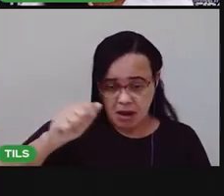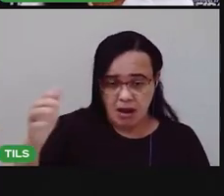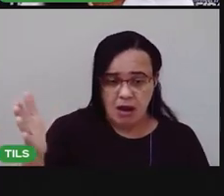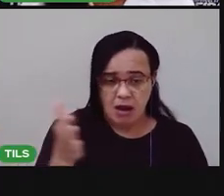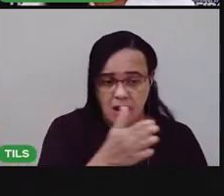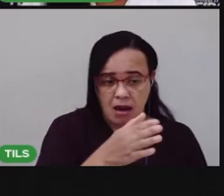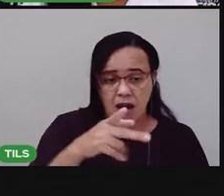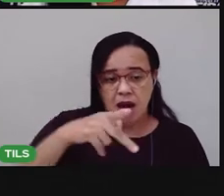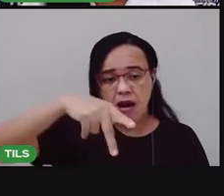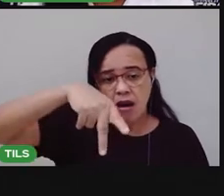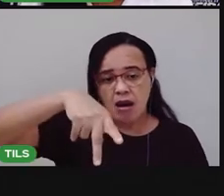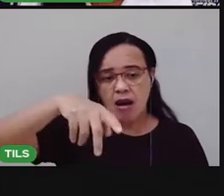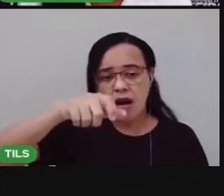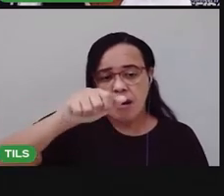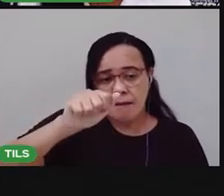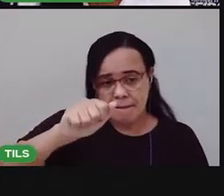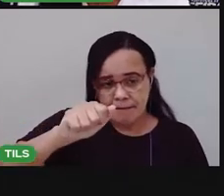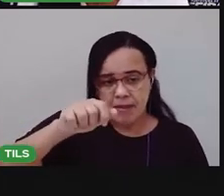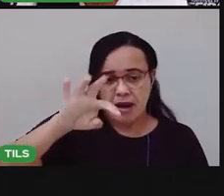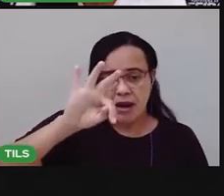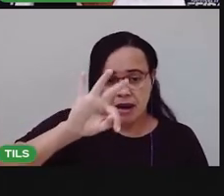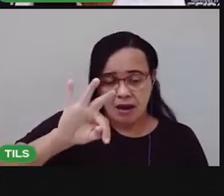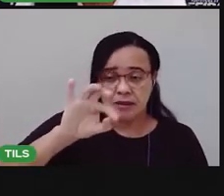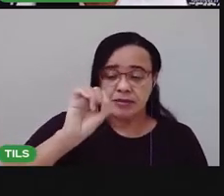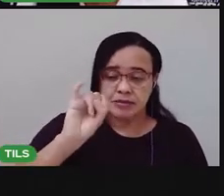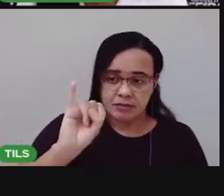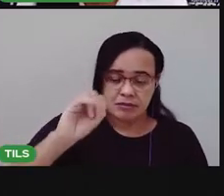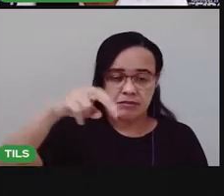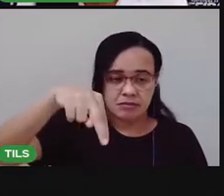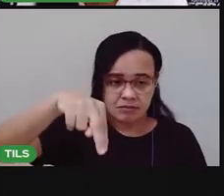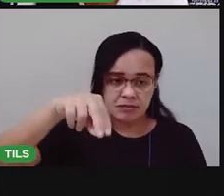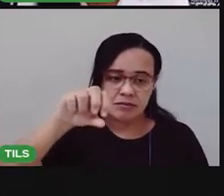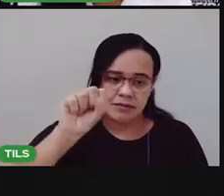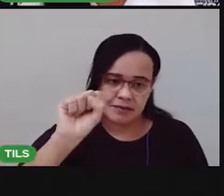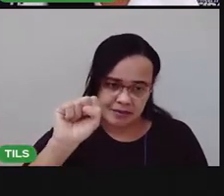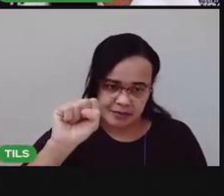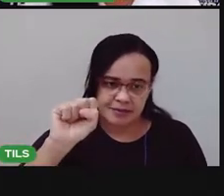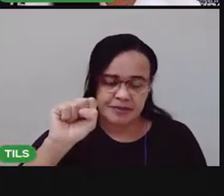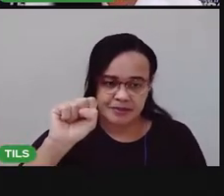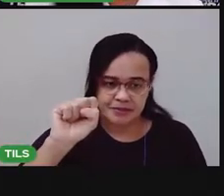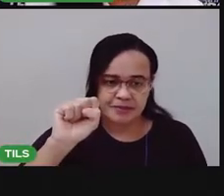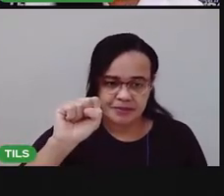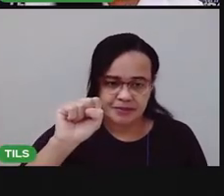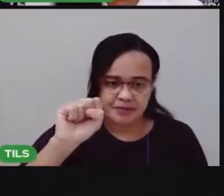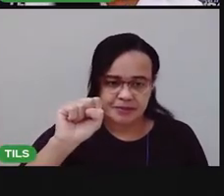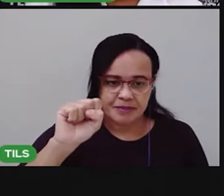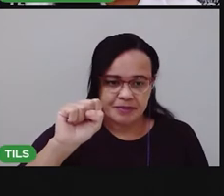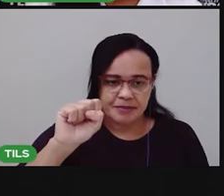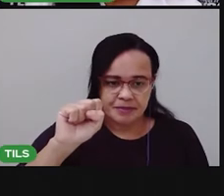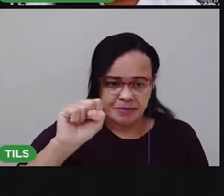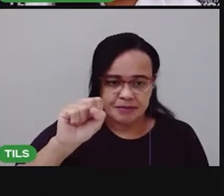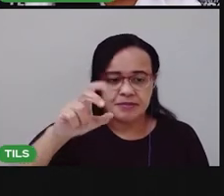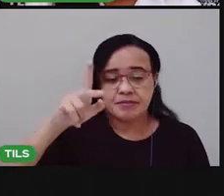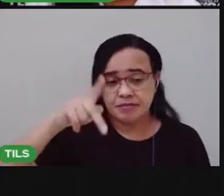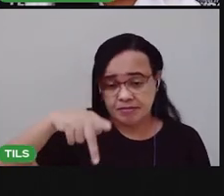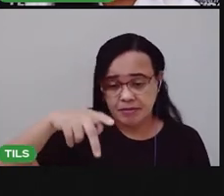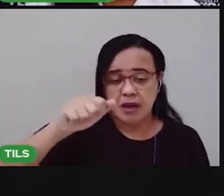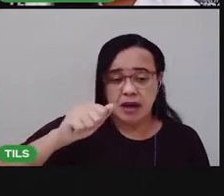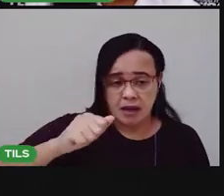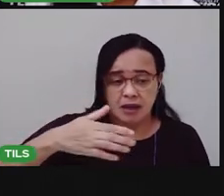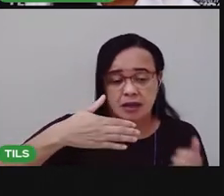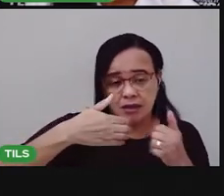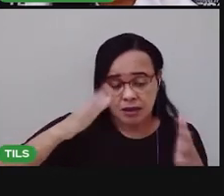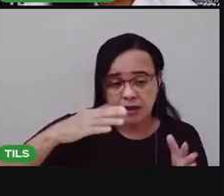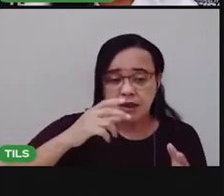O pá tá lá no final do nome pipa. E o pá tá aqui no início da palavra